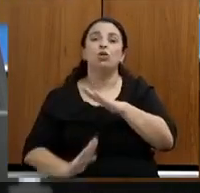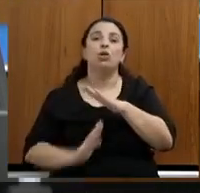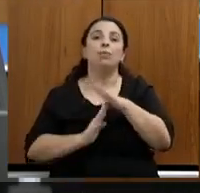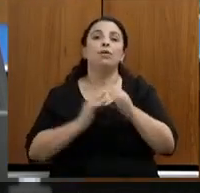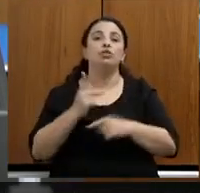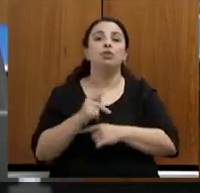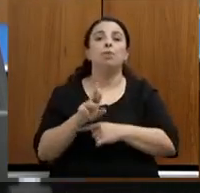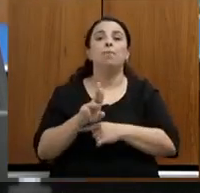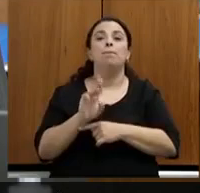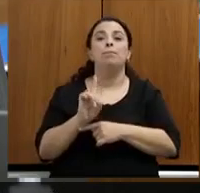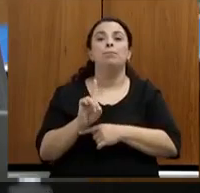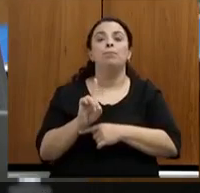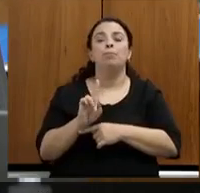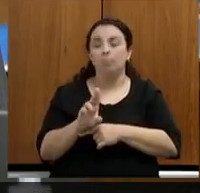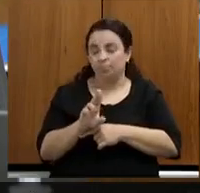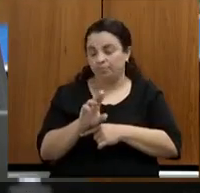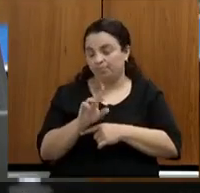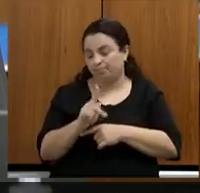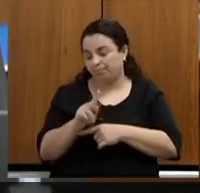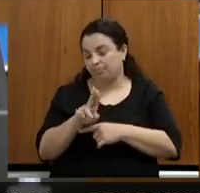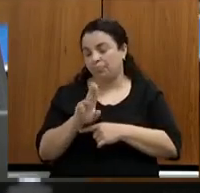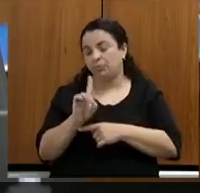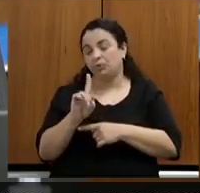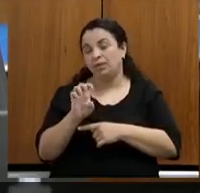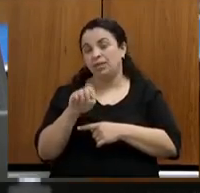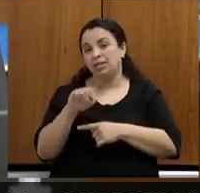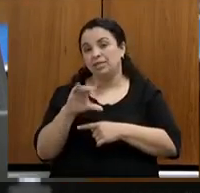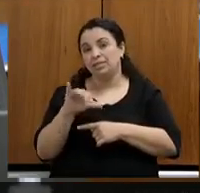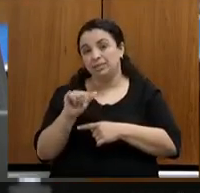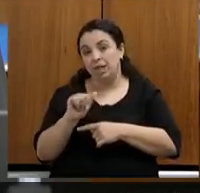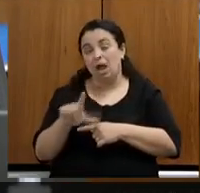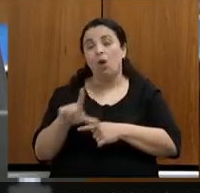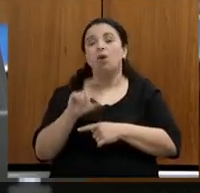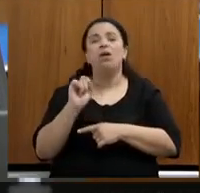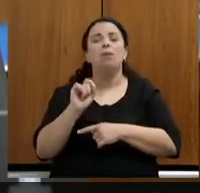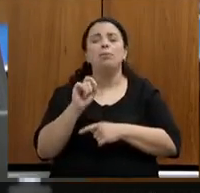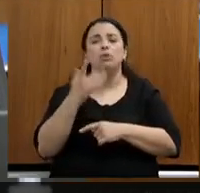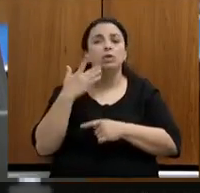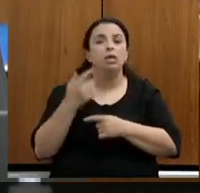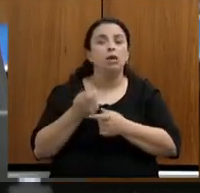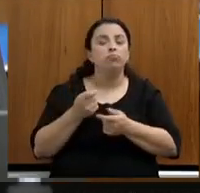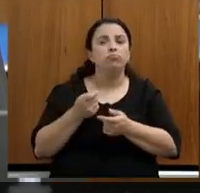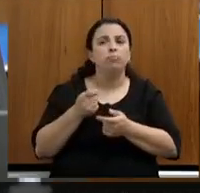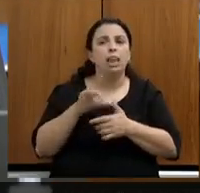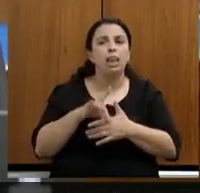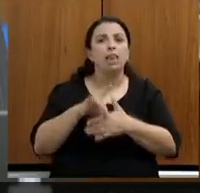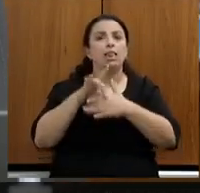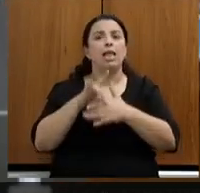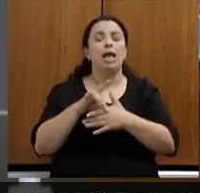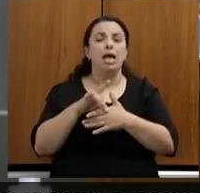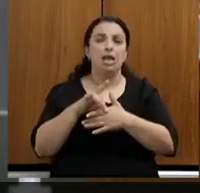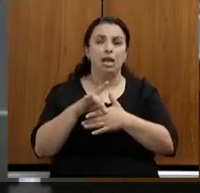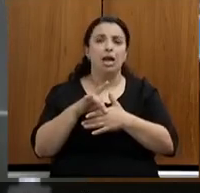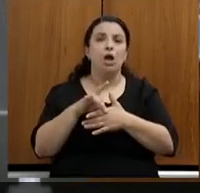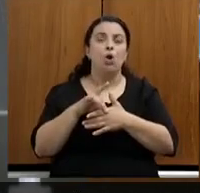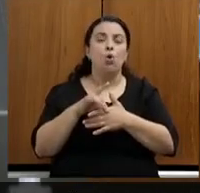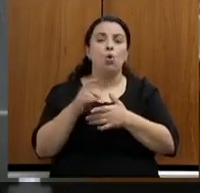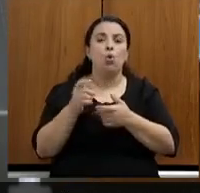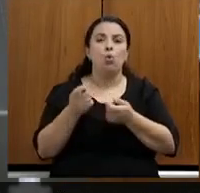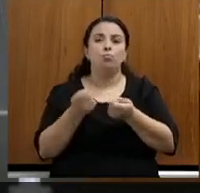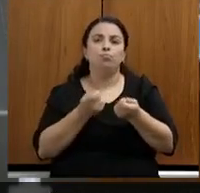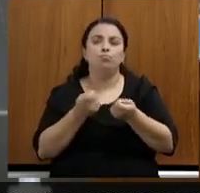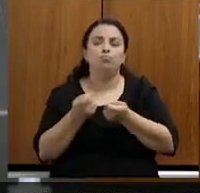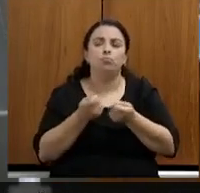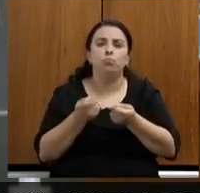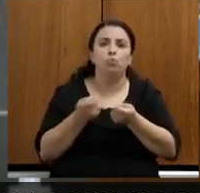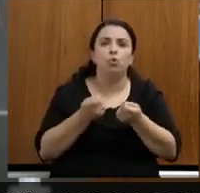e essa posição, obviamente, quem conduz a negociação de processo de greve é a Secretaria de